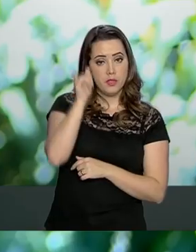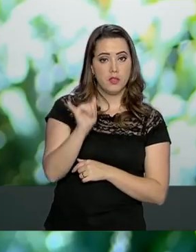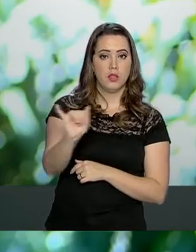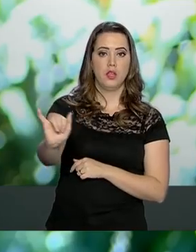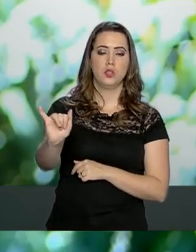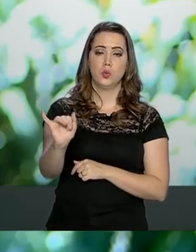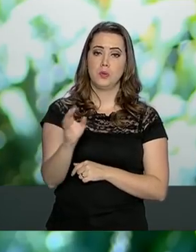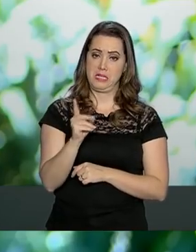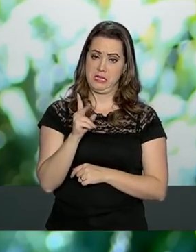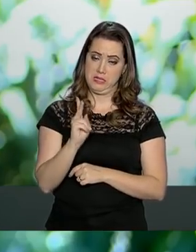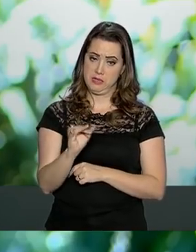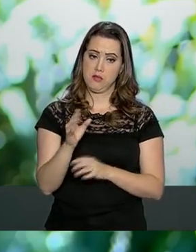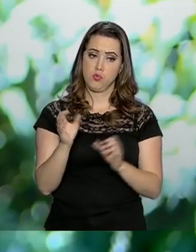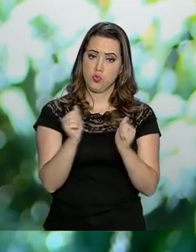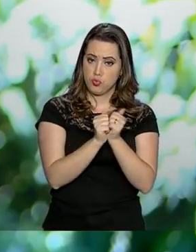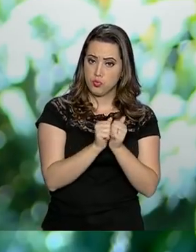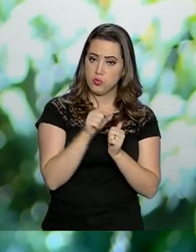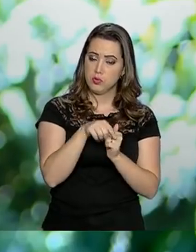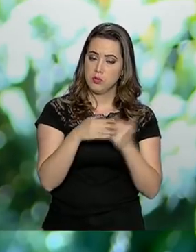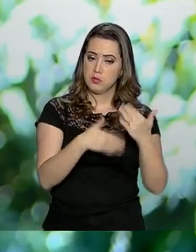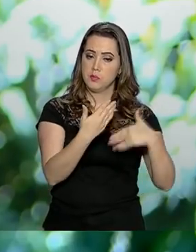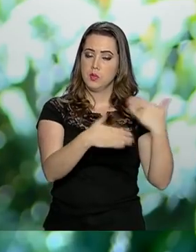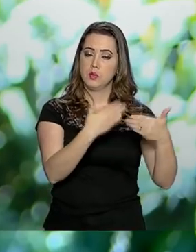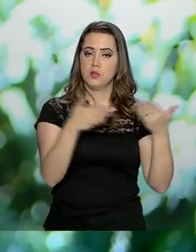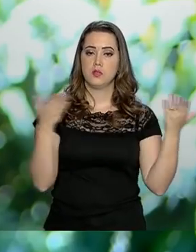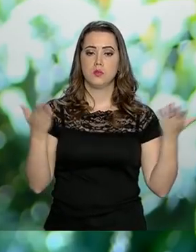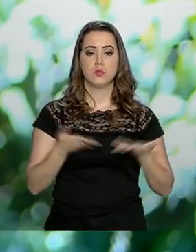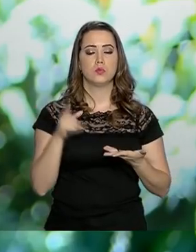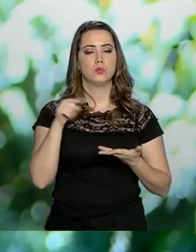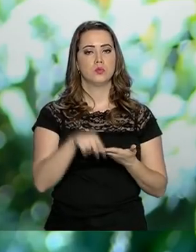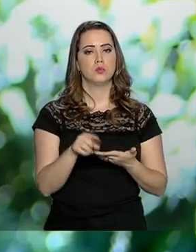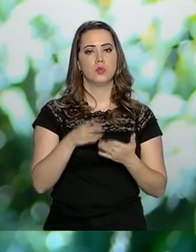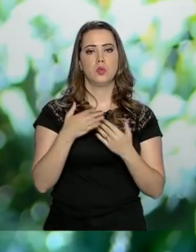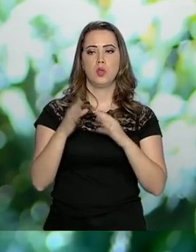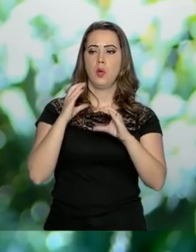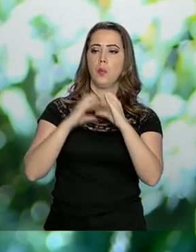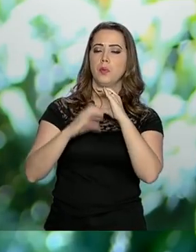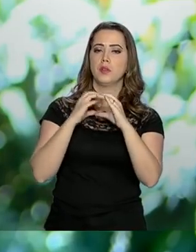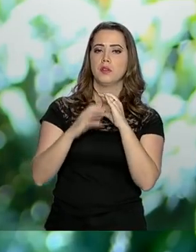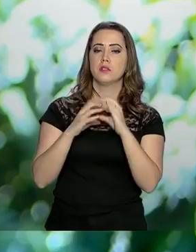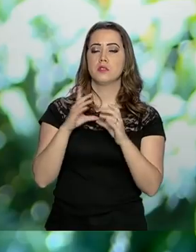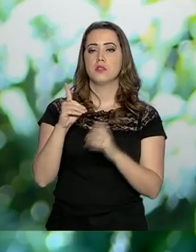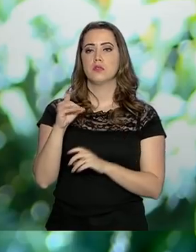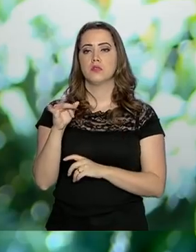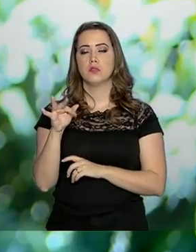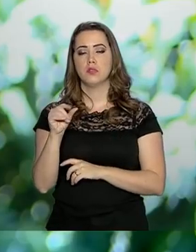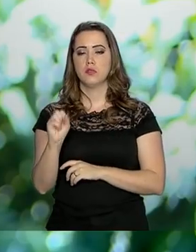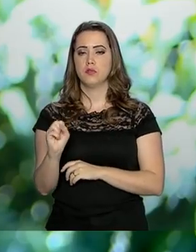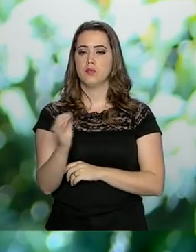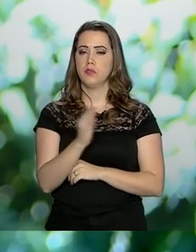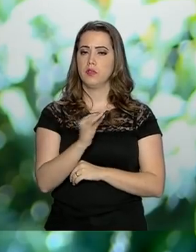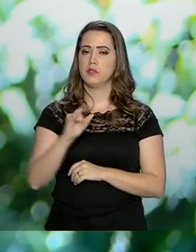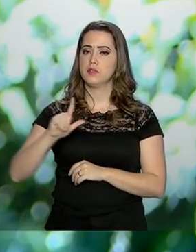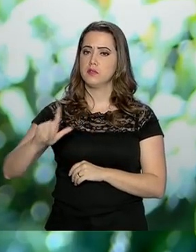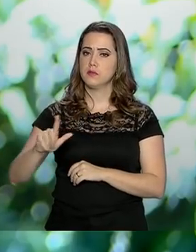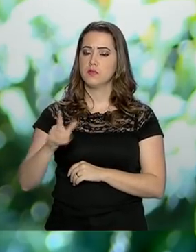E para construir esse processo aqui, hoje o canal aberto seria pela Defesa Civil. Os órgãos